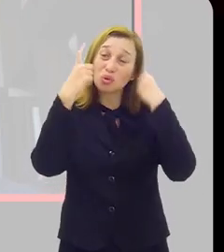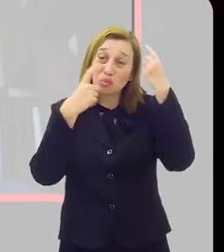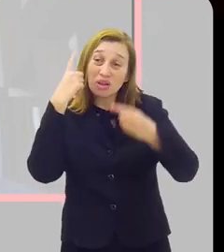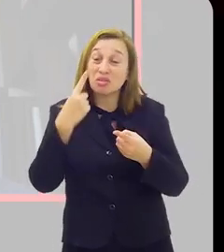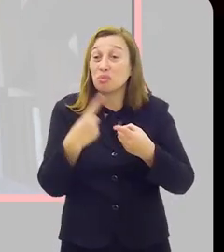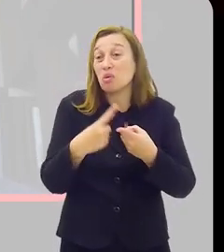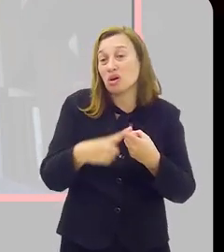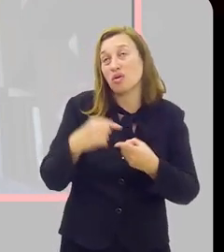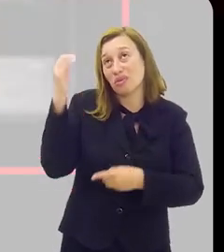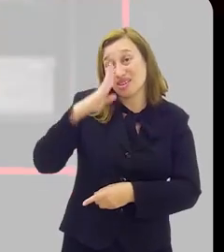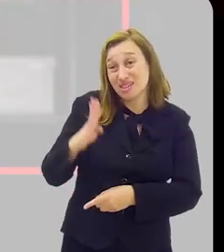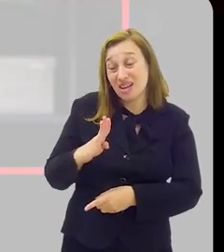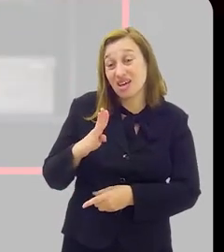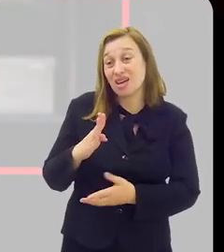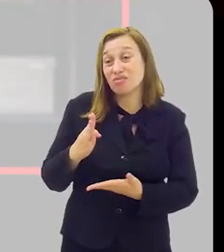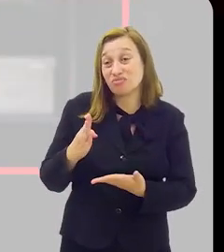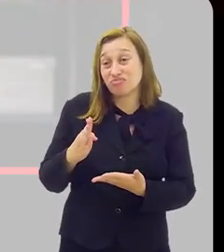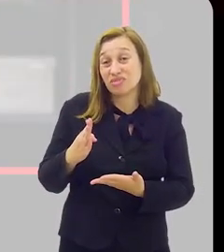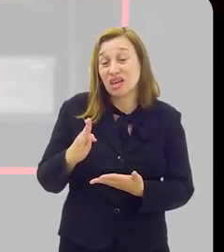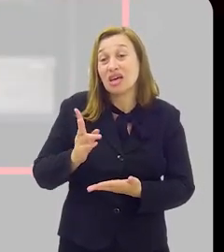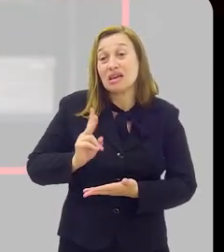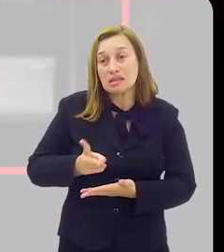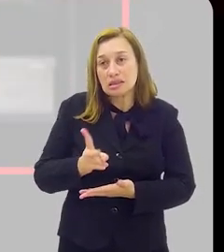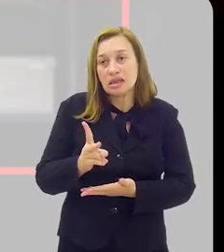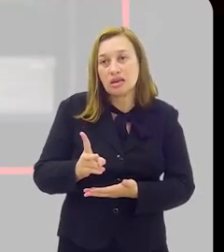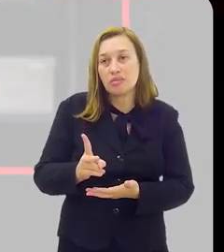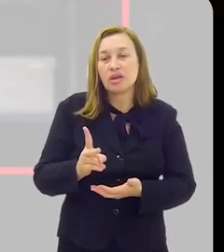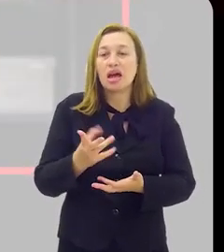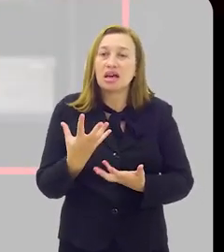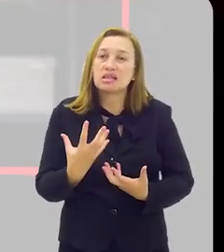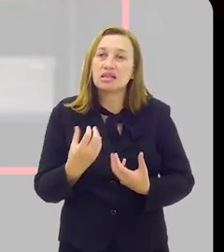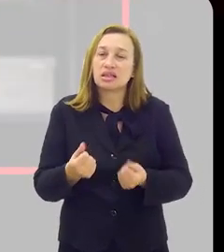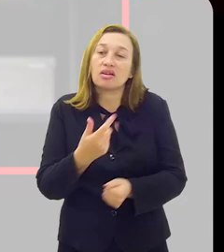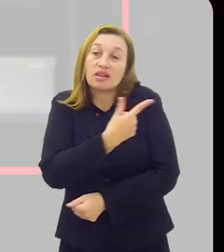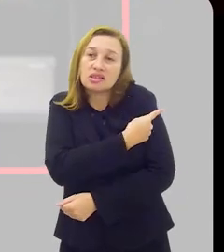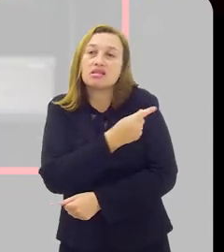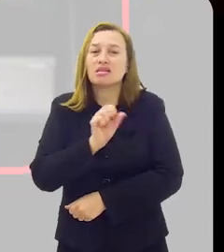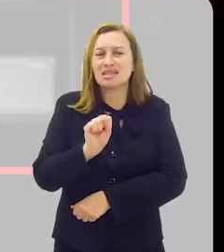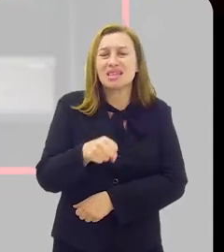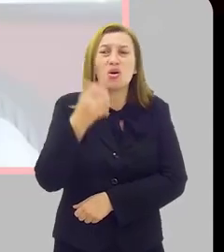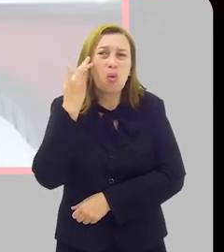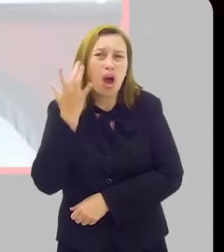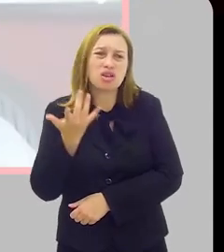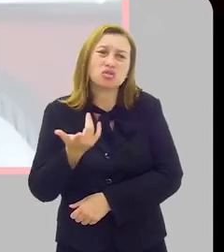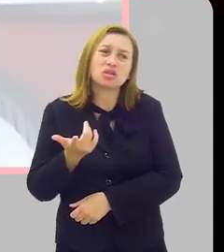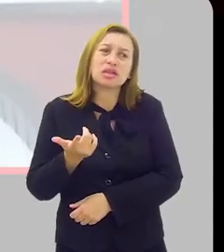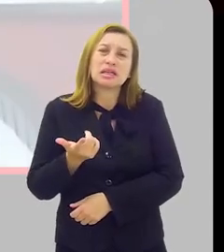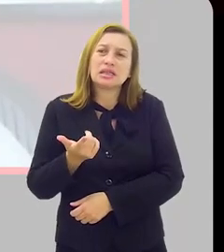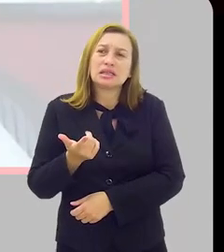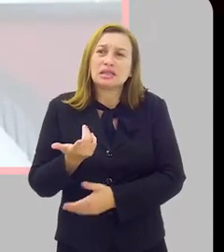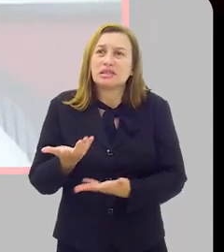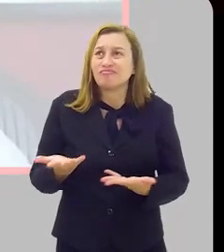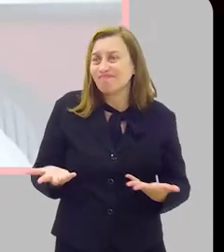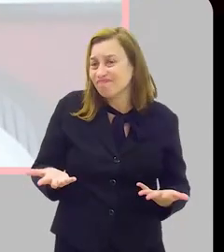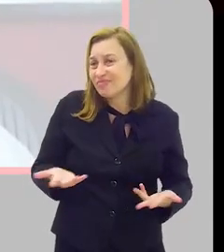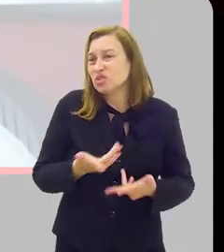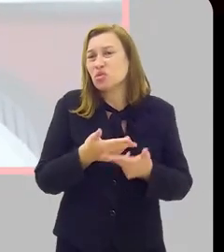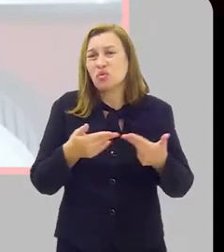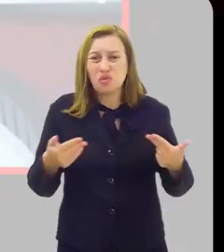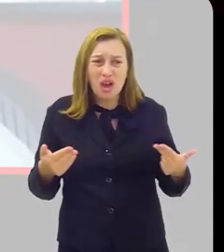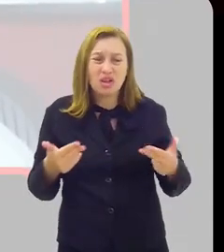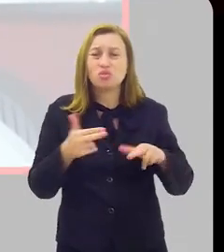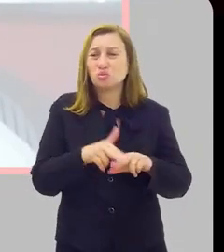sempre, como eu disse, foram e sempre foram adeptos das vacinas. Sim, eu acho que houve uma... Enfim,